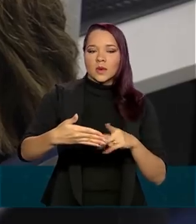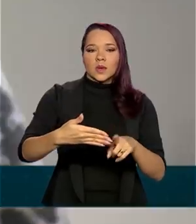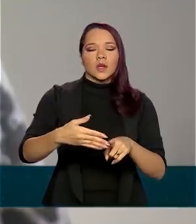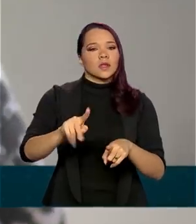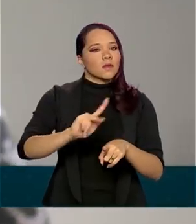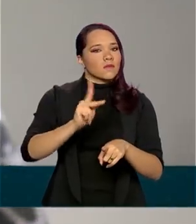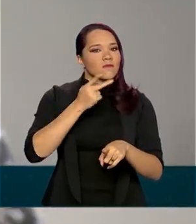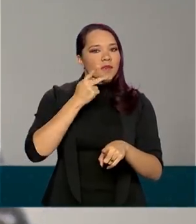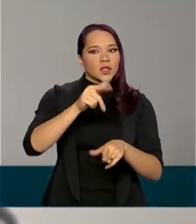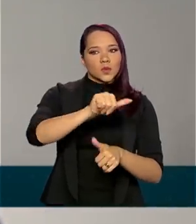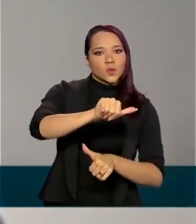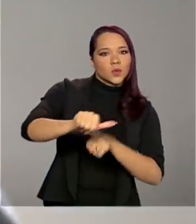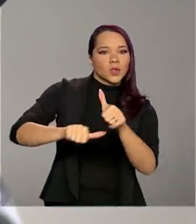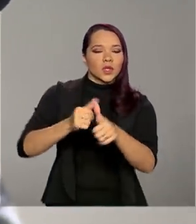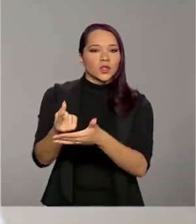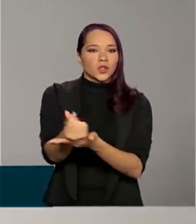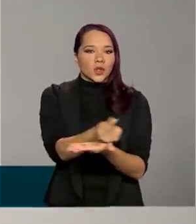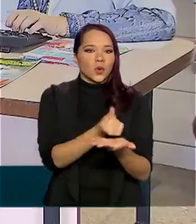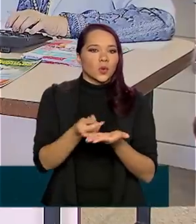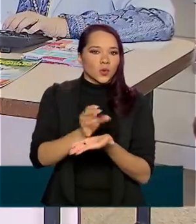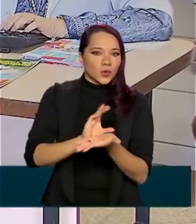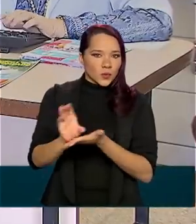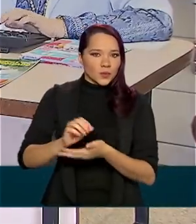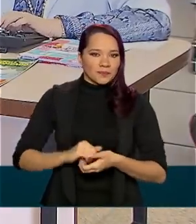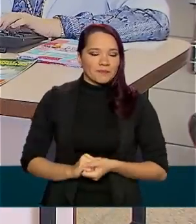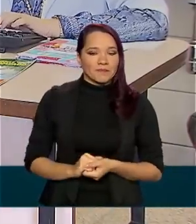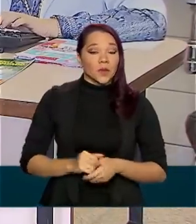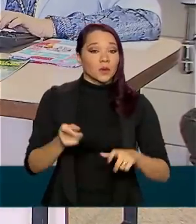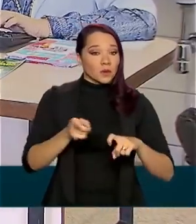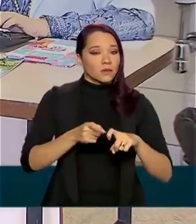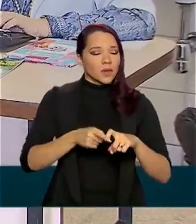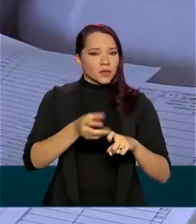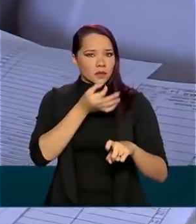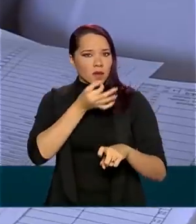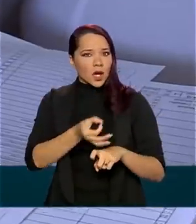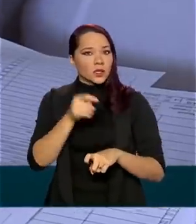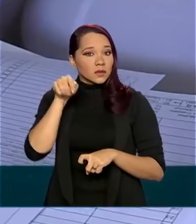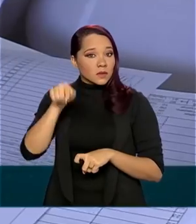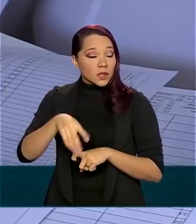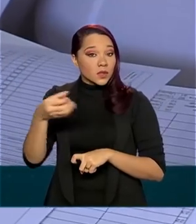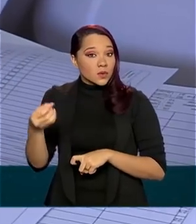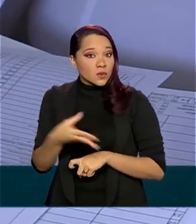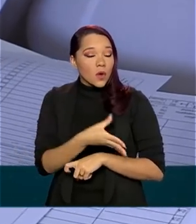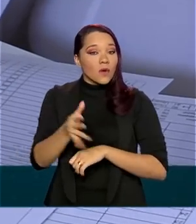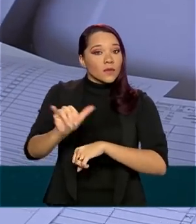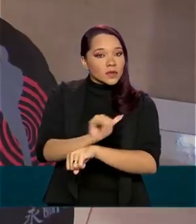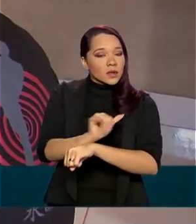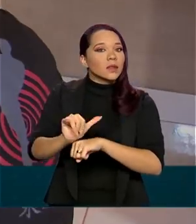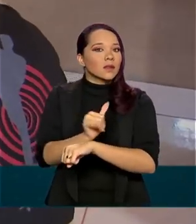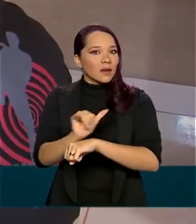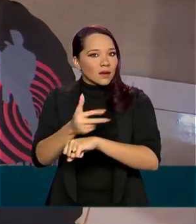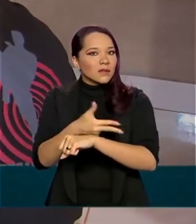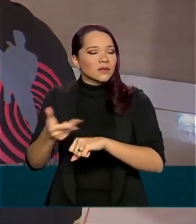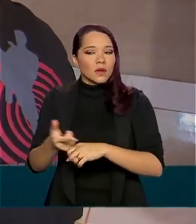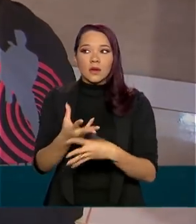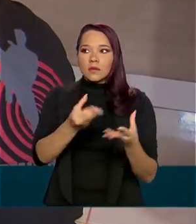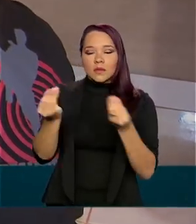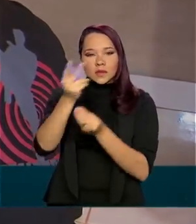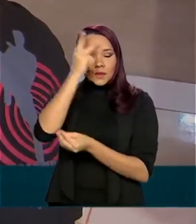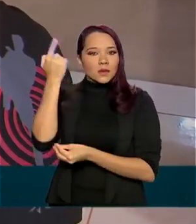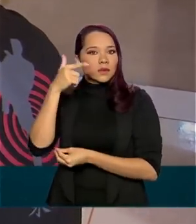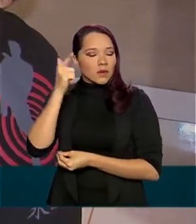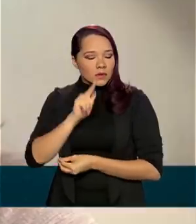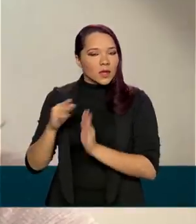transferência de recursos financeiros. Os médicos acreditam que com essa nova ferramenta muitas pessoas